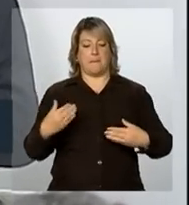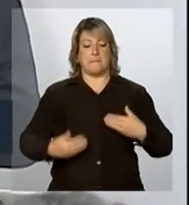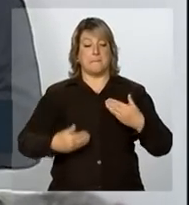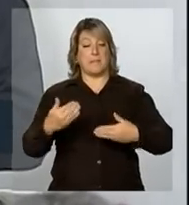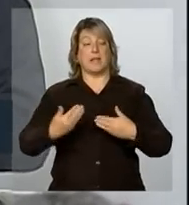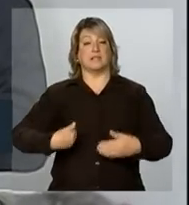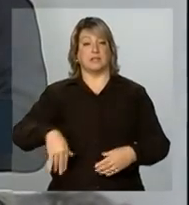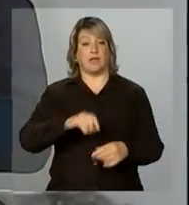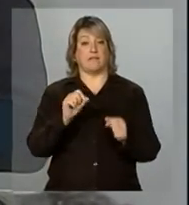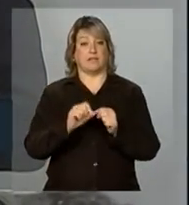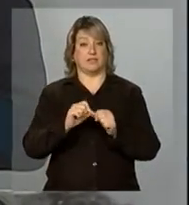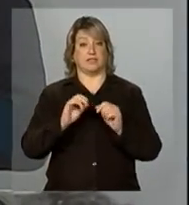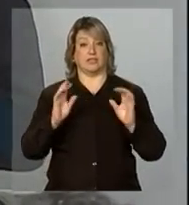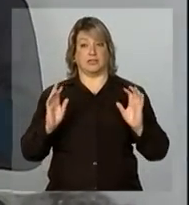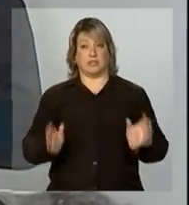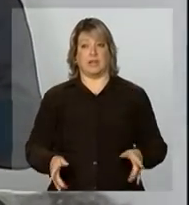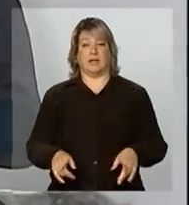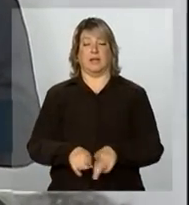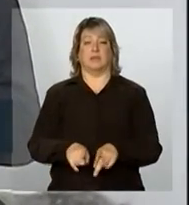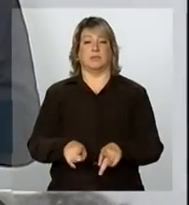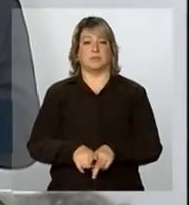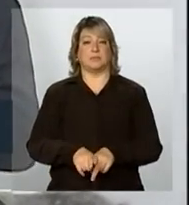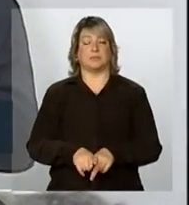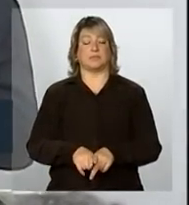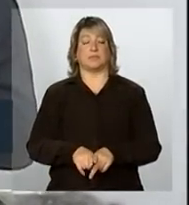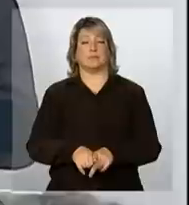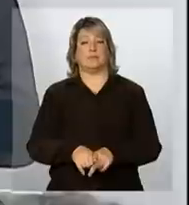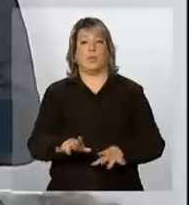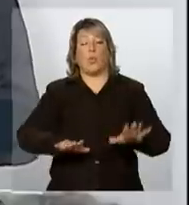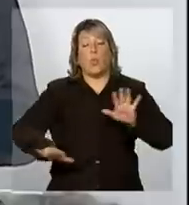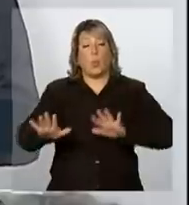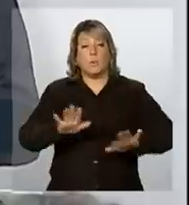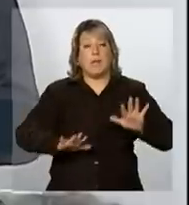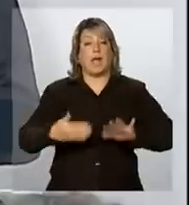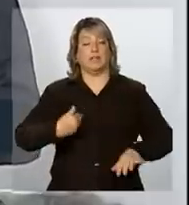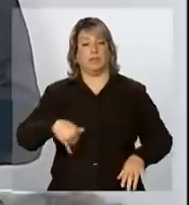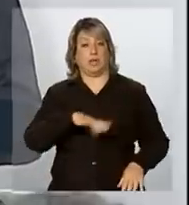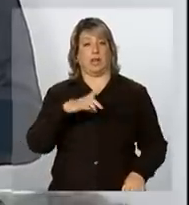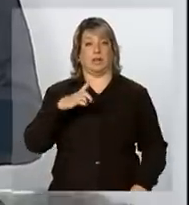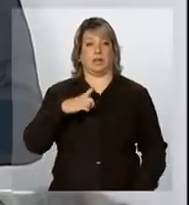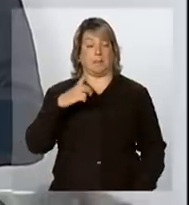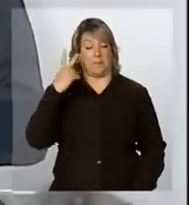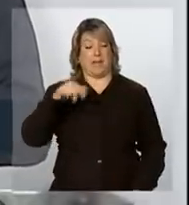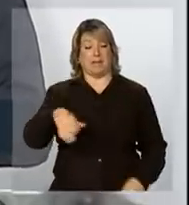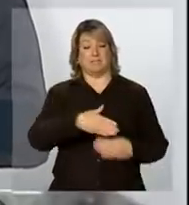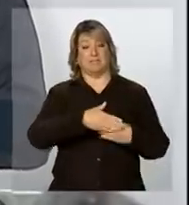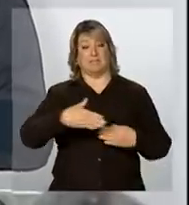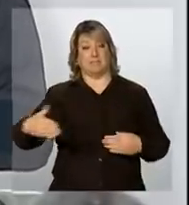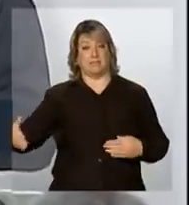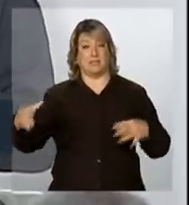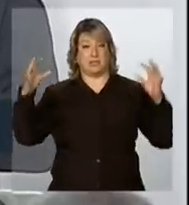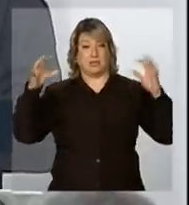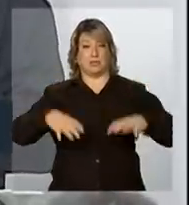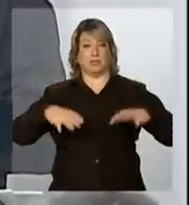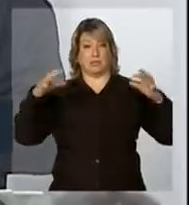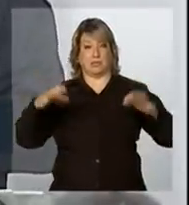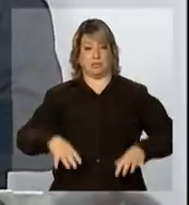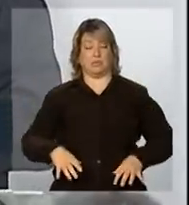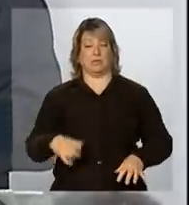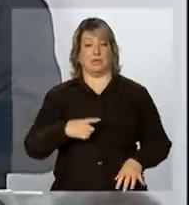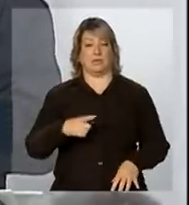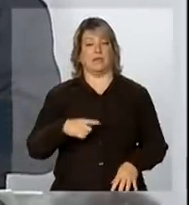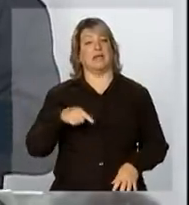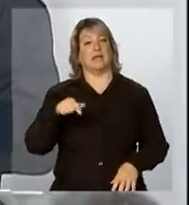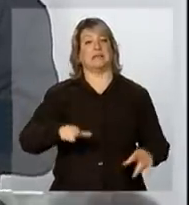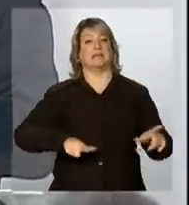que demos e dos cuidados que estamos tendo para esse período crítico que se aproxima, esse é um